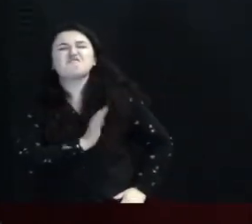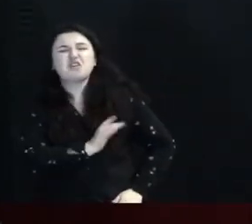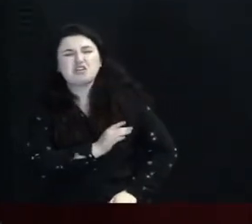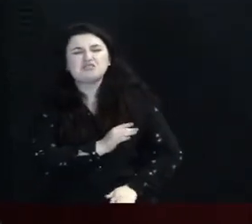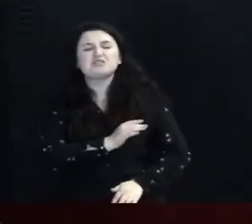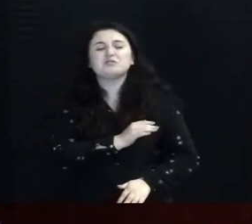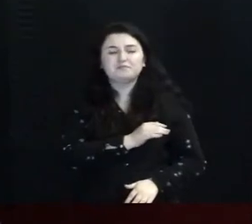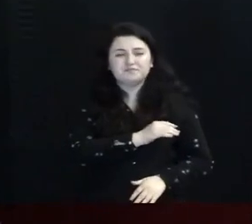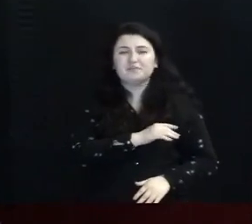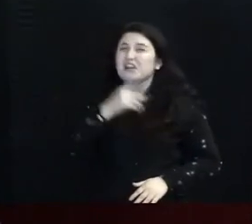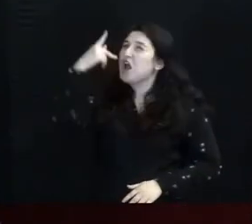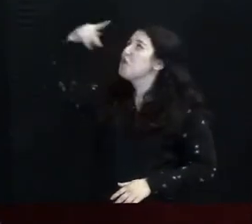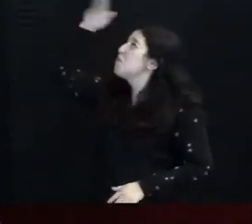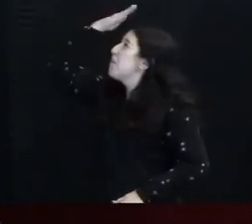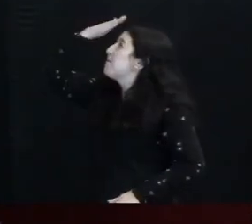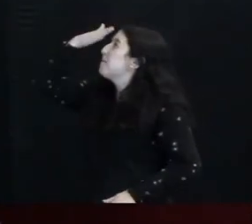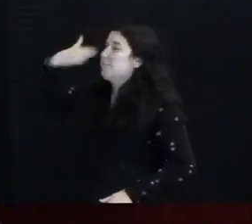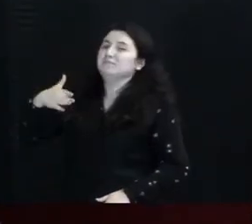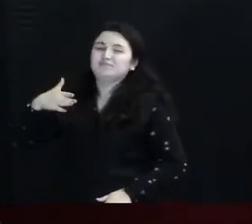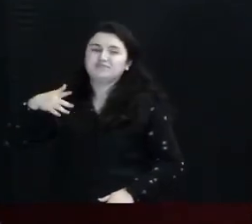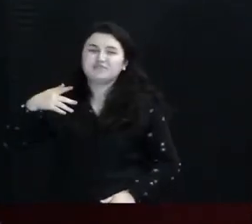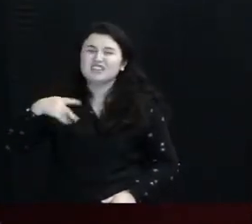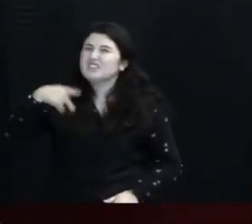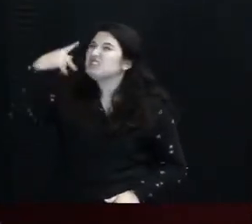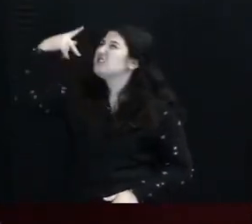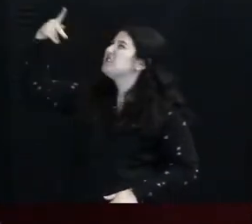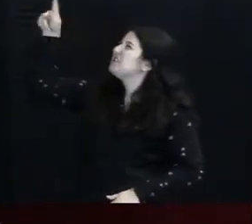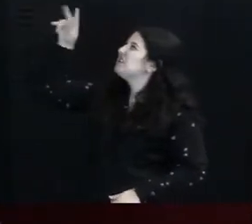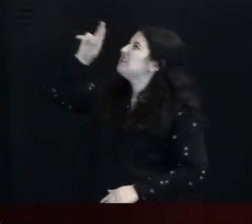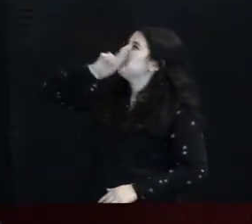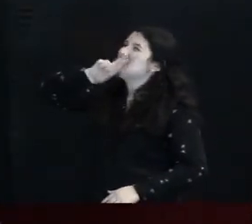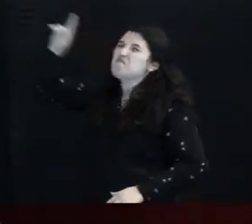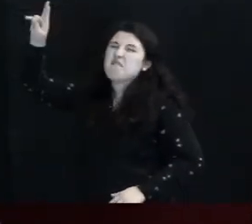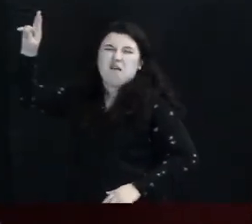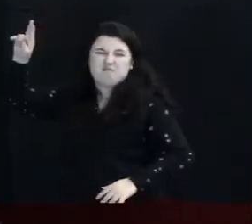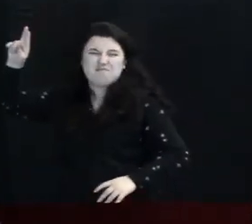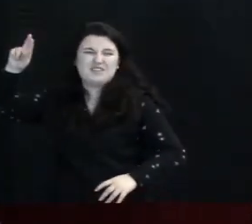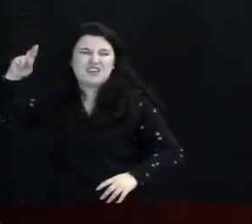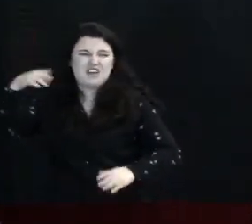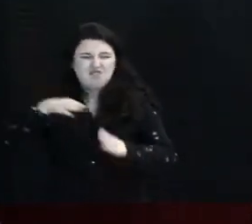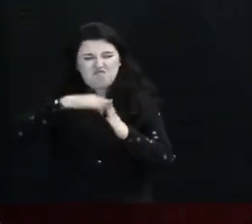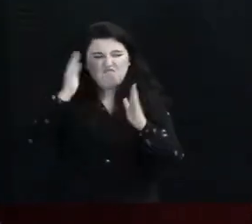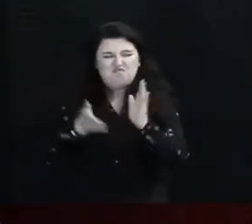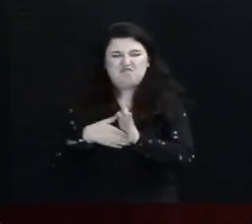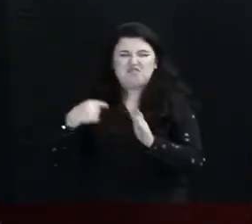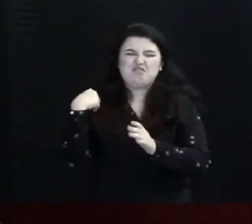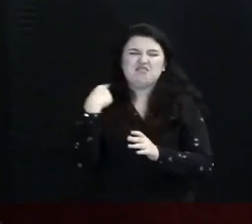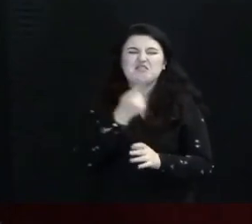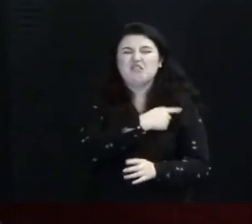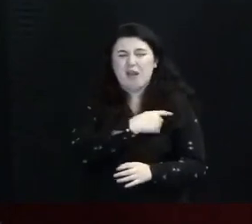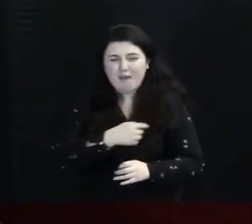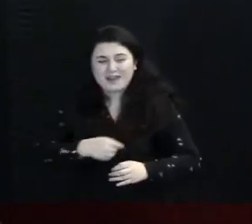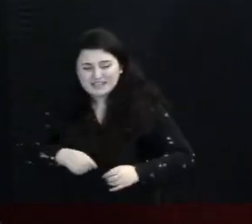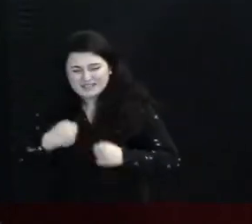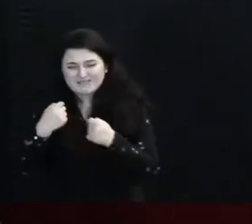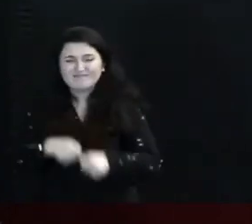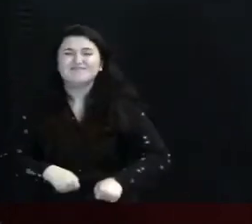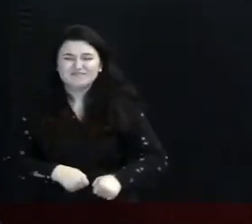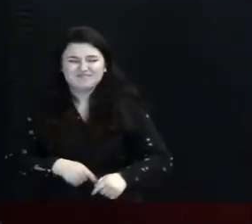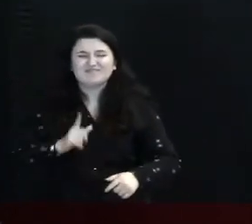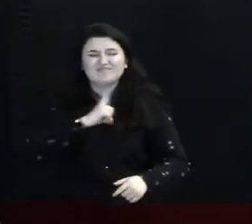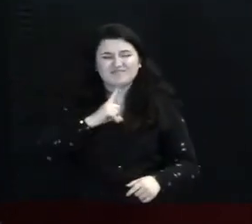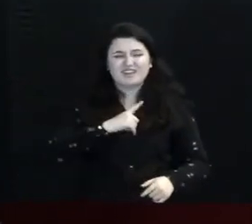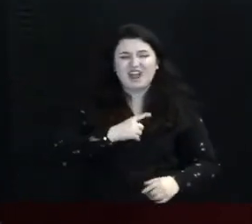A tua presença E no teu nome Deus haverá provisão No teu nome As portas se abrirão O